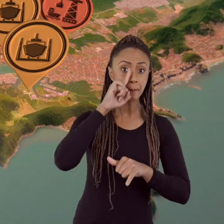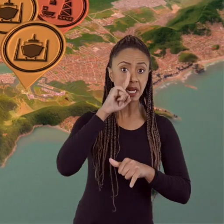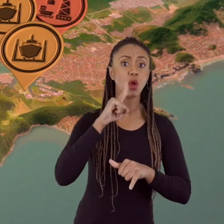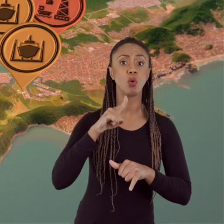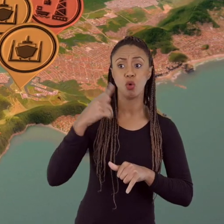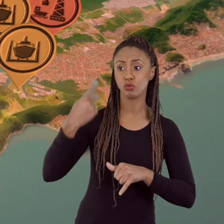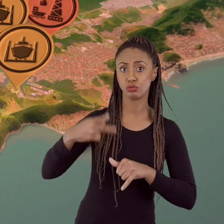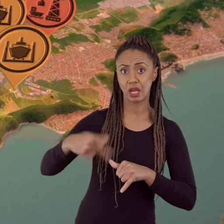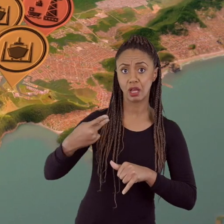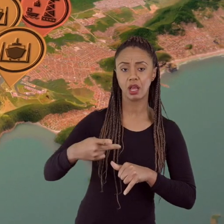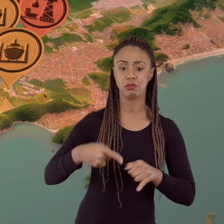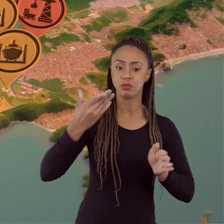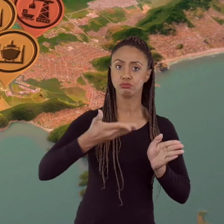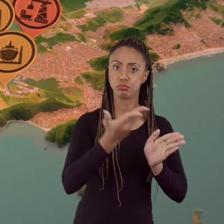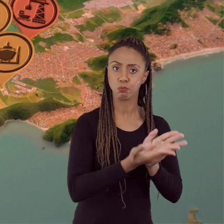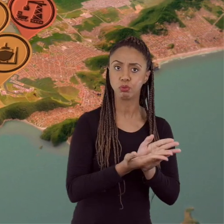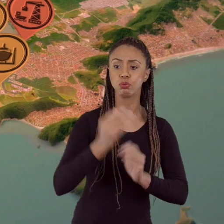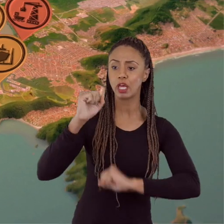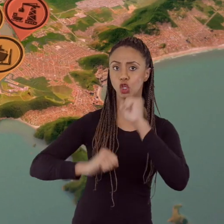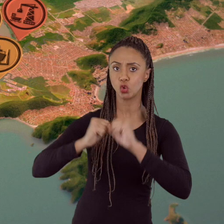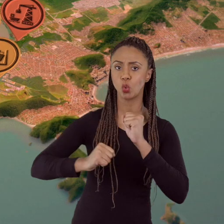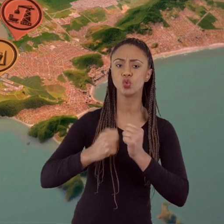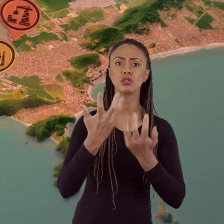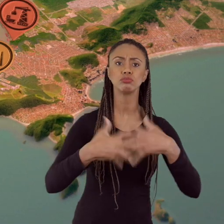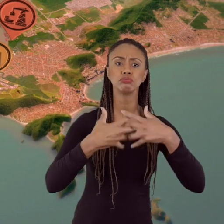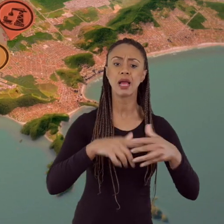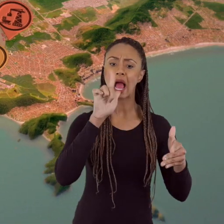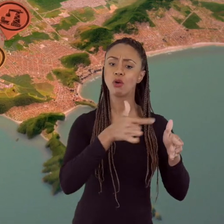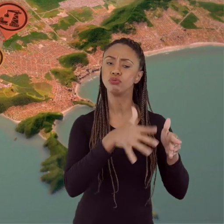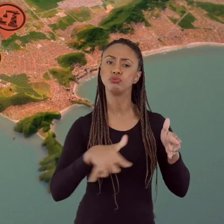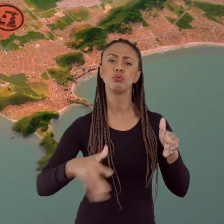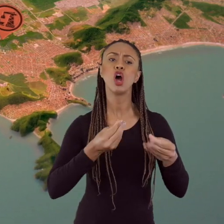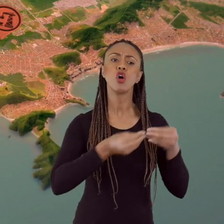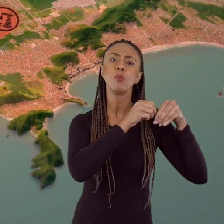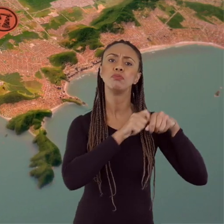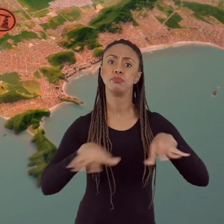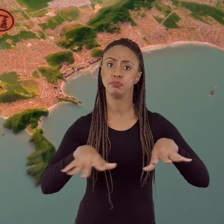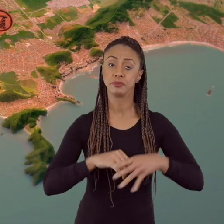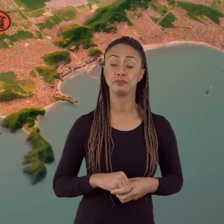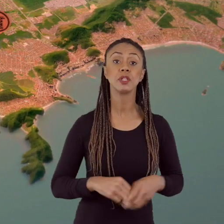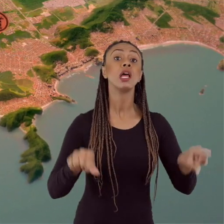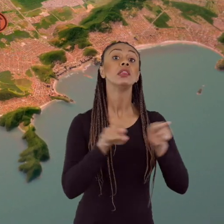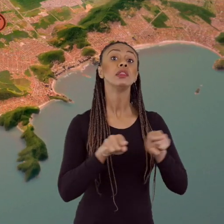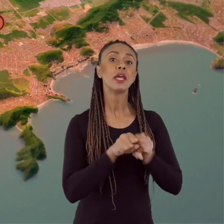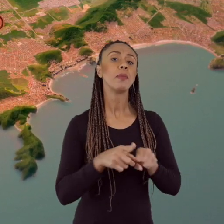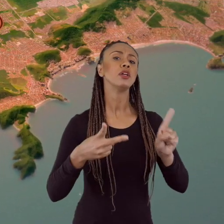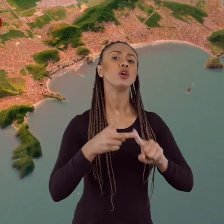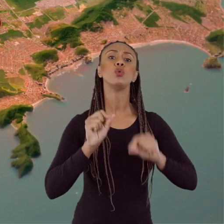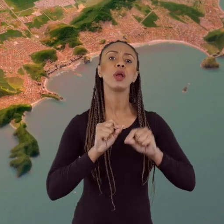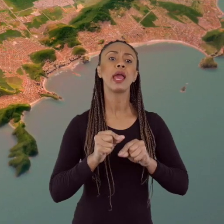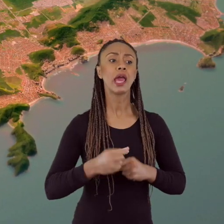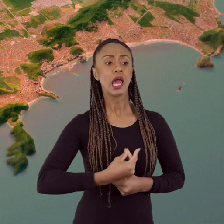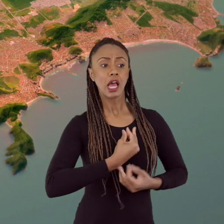produzidas pela atividade portuária e industrial da região se disseminam pelo estuário. E a segunda parte é tentar entender como essa